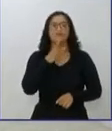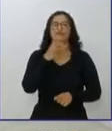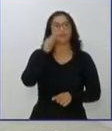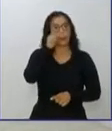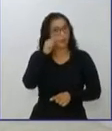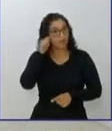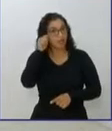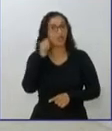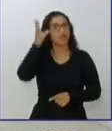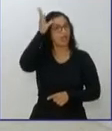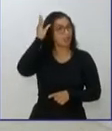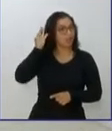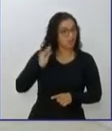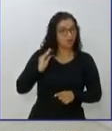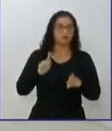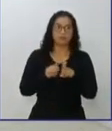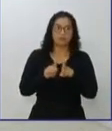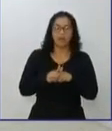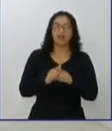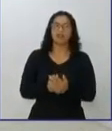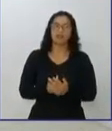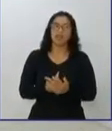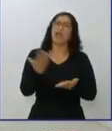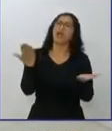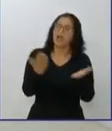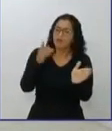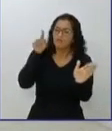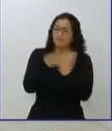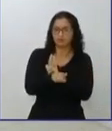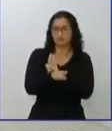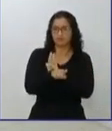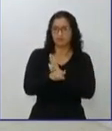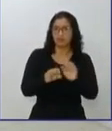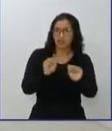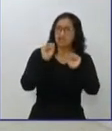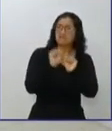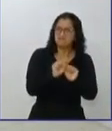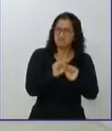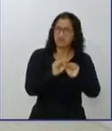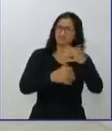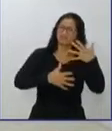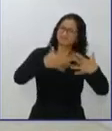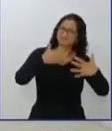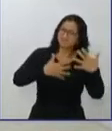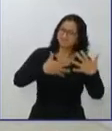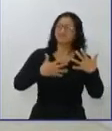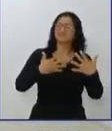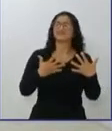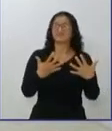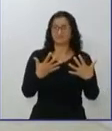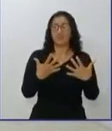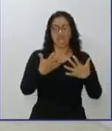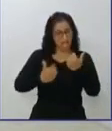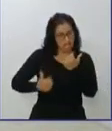Aí eu lhe pergunto, passa a ter interferência no seu governo esses nomes a partir desses apoios?